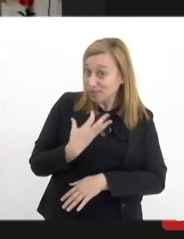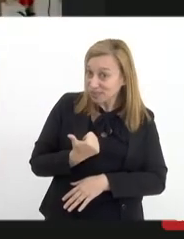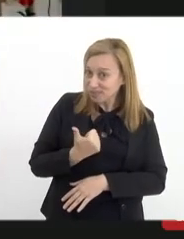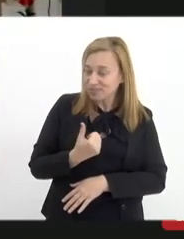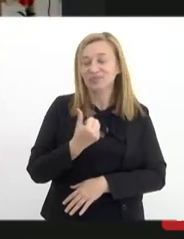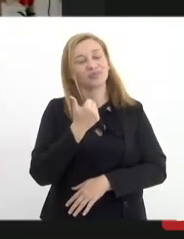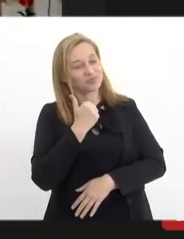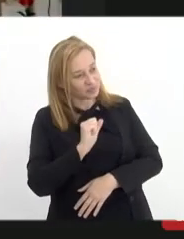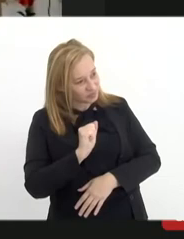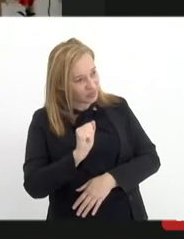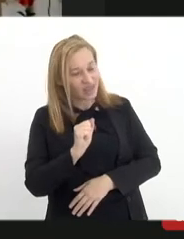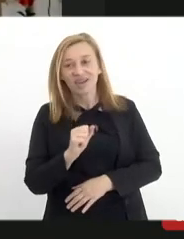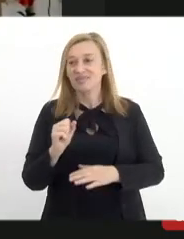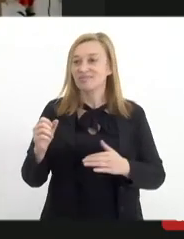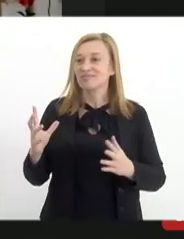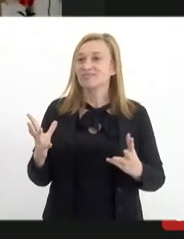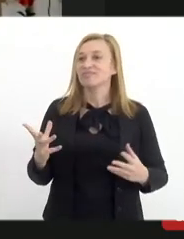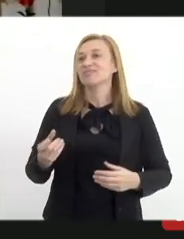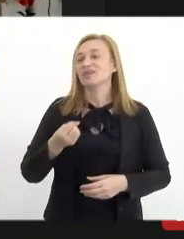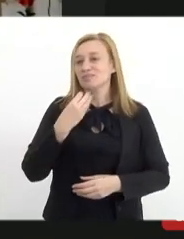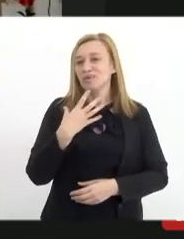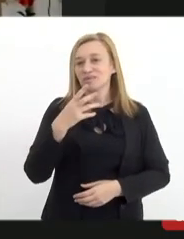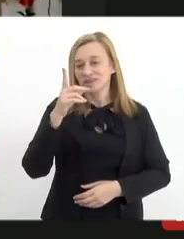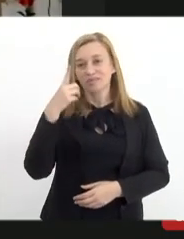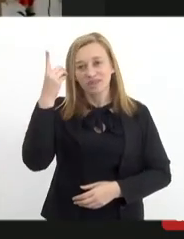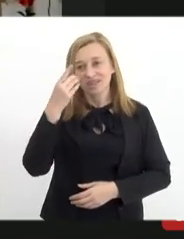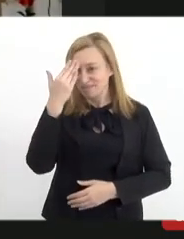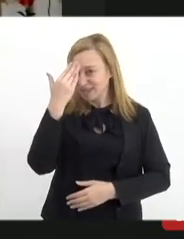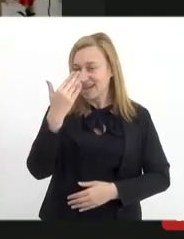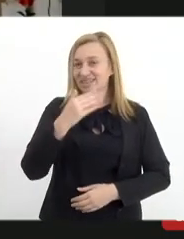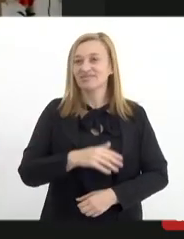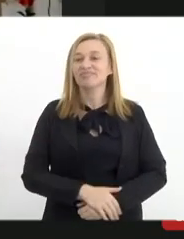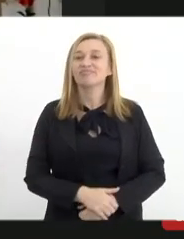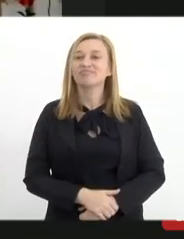Será uma honra, deputado. Obrigado.